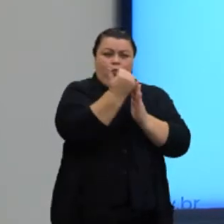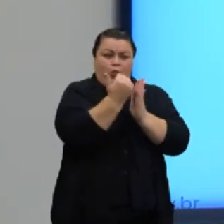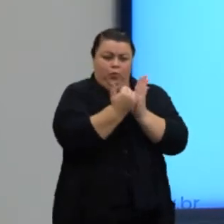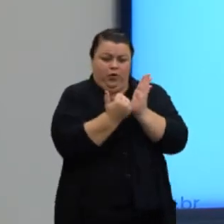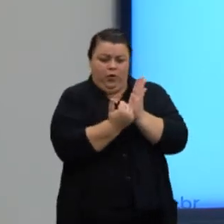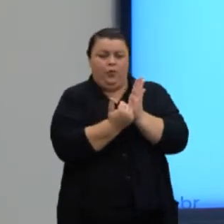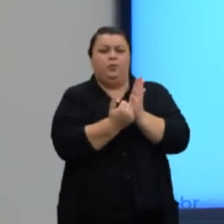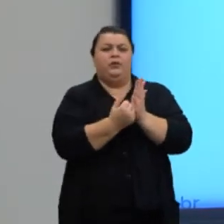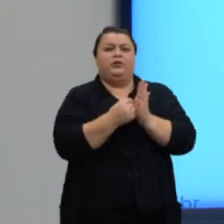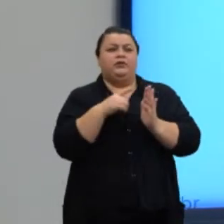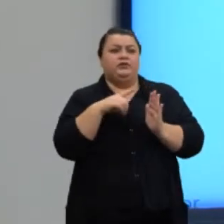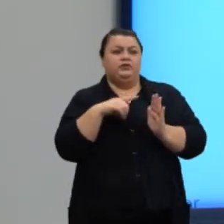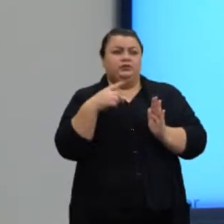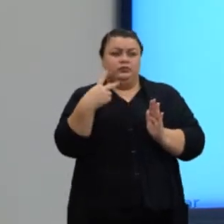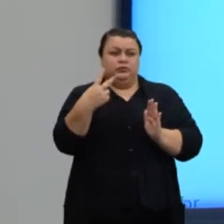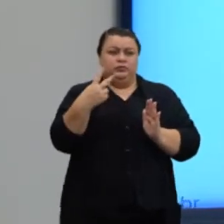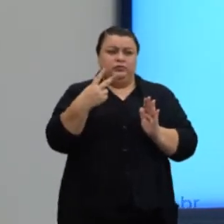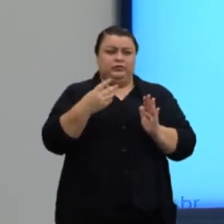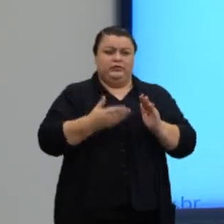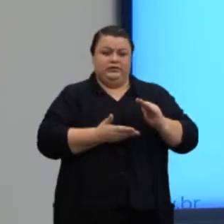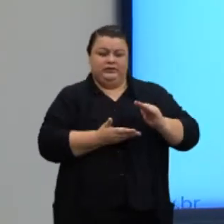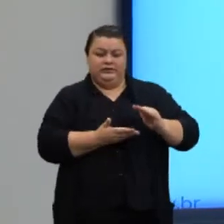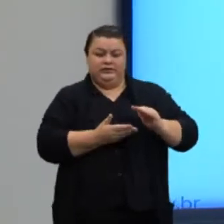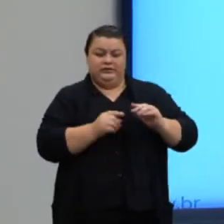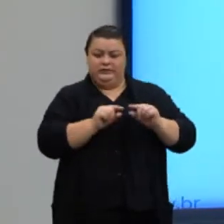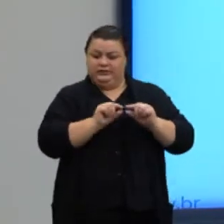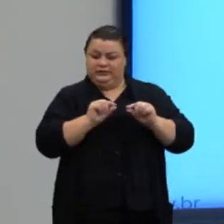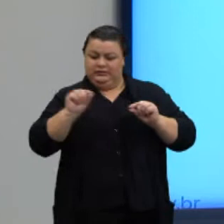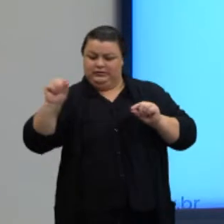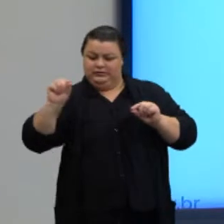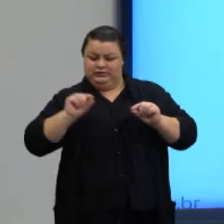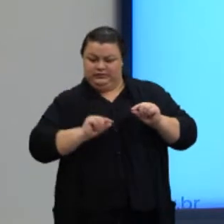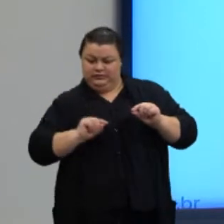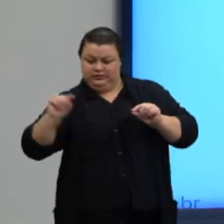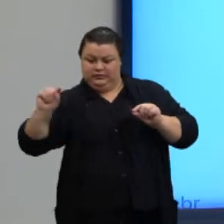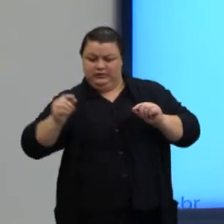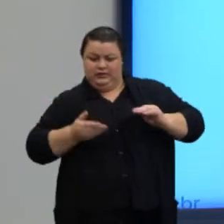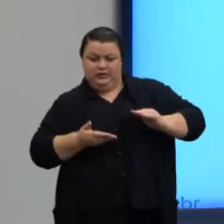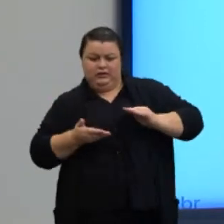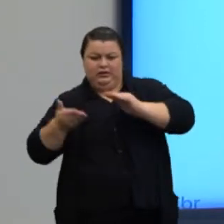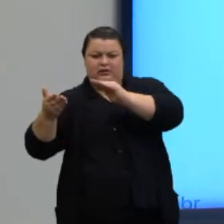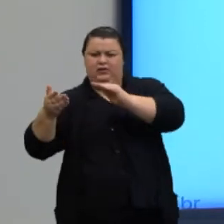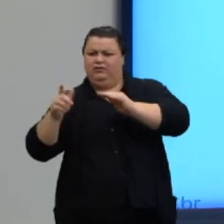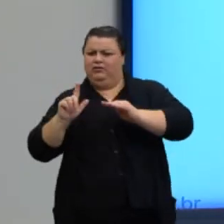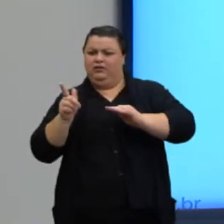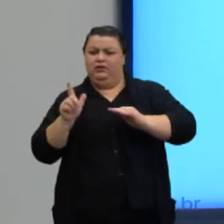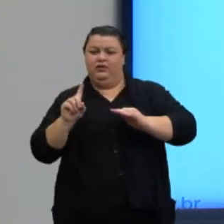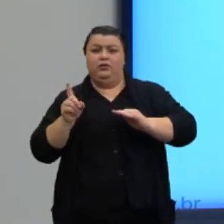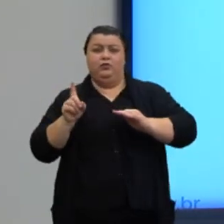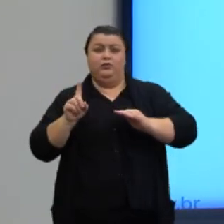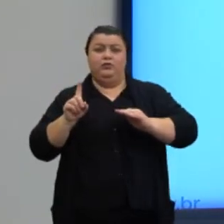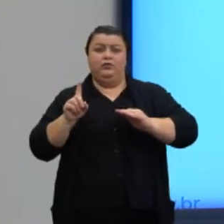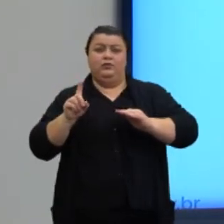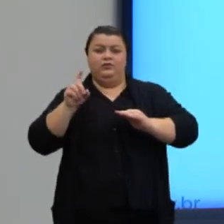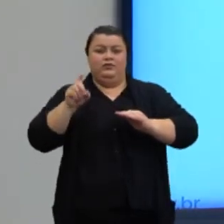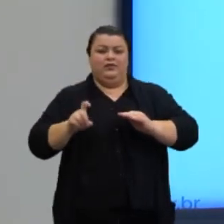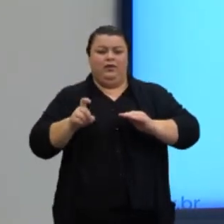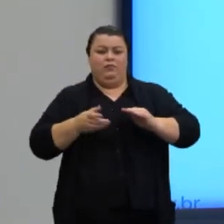Se duas retas distintas não são paralelas, elas são concorrentes?